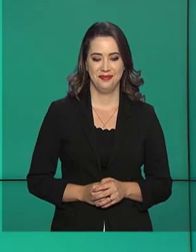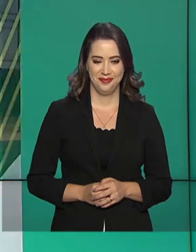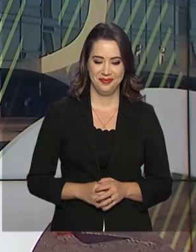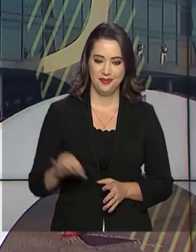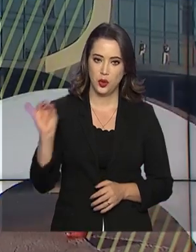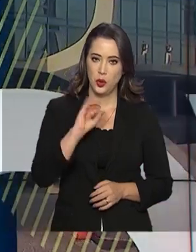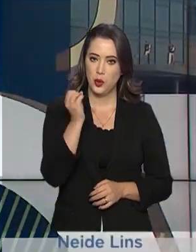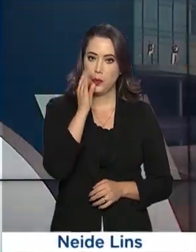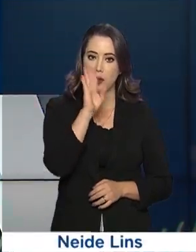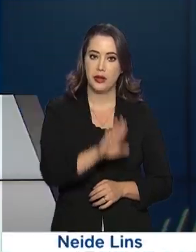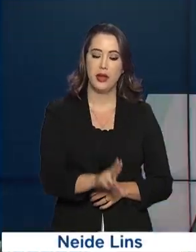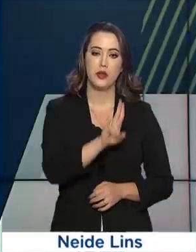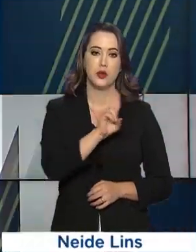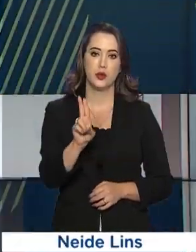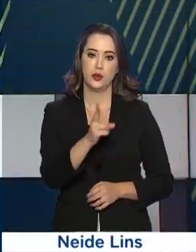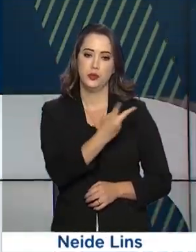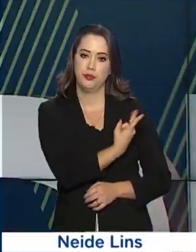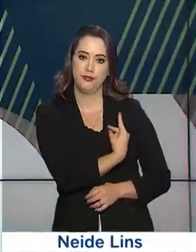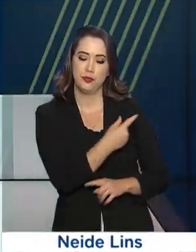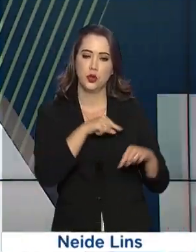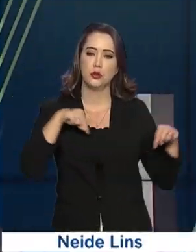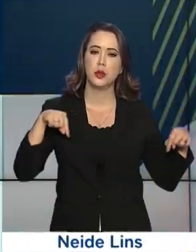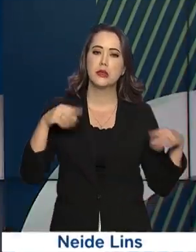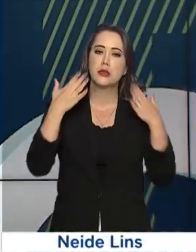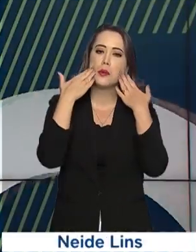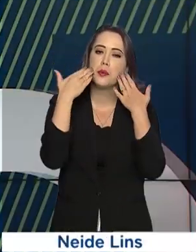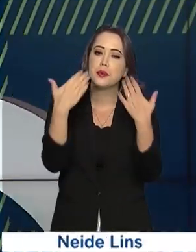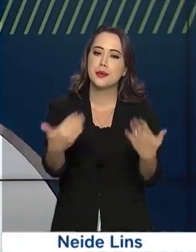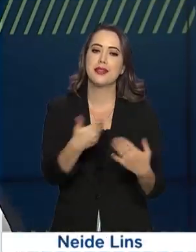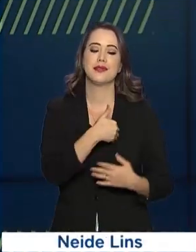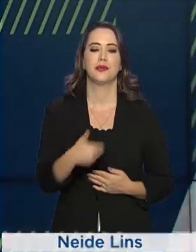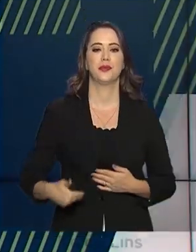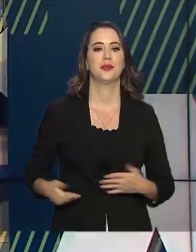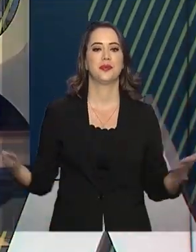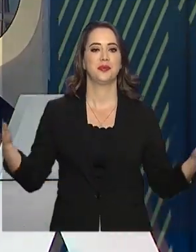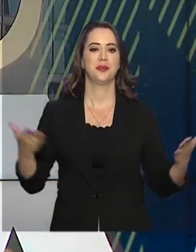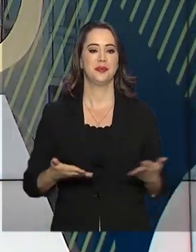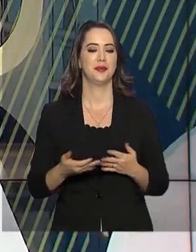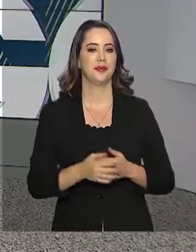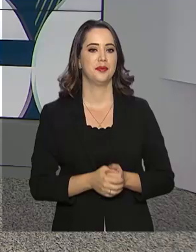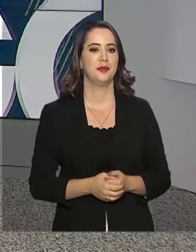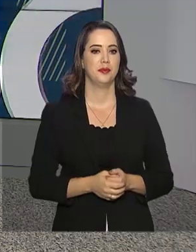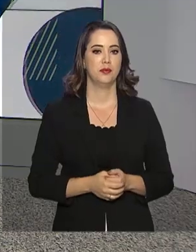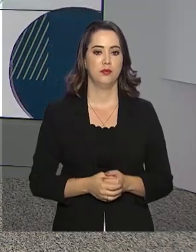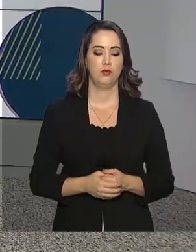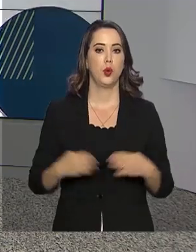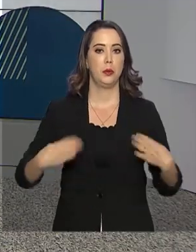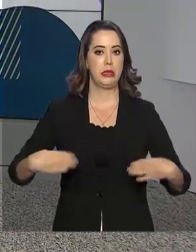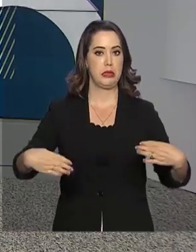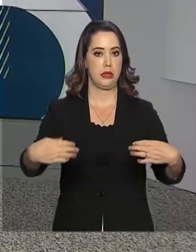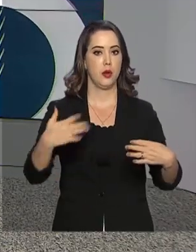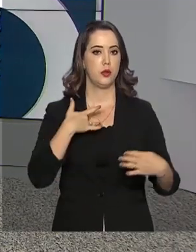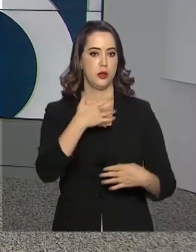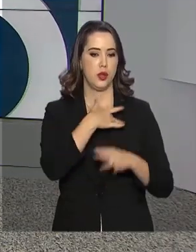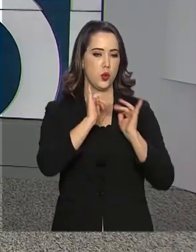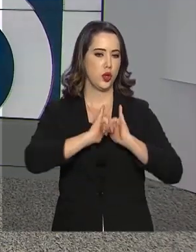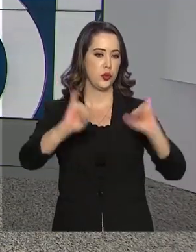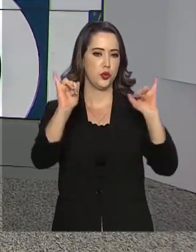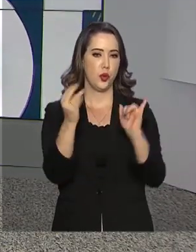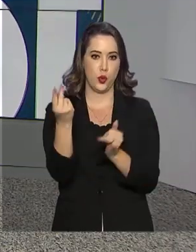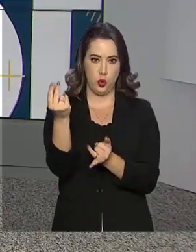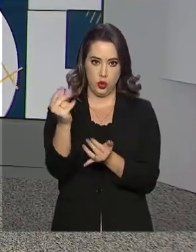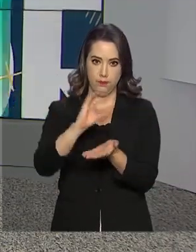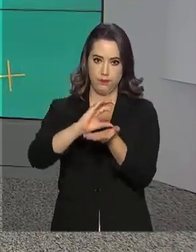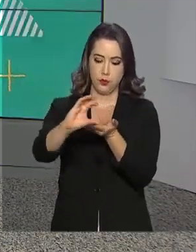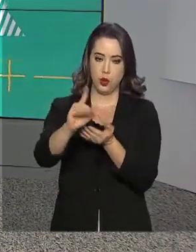Olá, boa tarde. Eu, Roberto Camargo, já estou de volta com mais um Governo Agora. O Ministério da Saúde anunciou novos